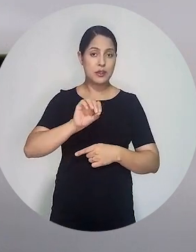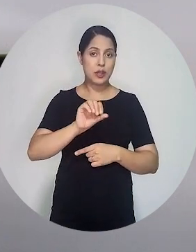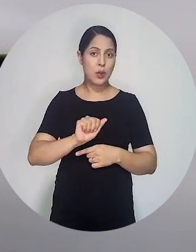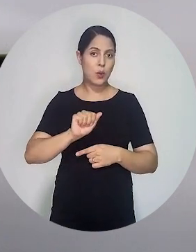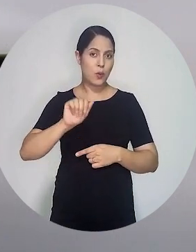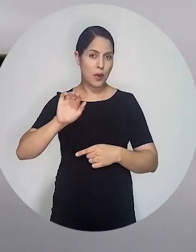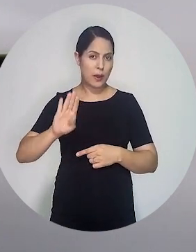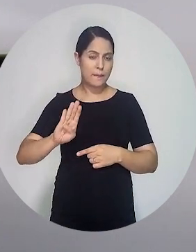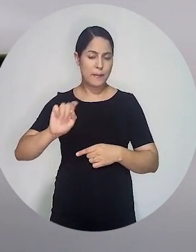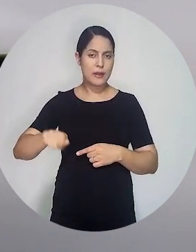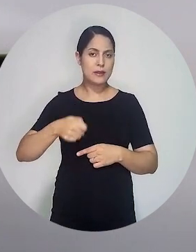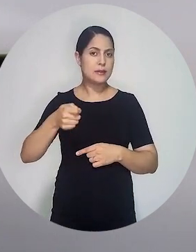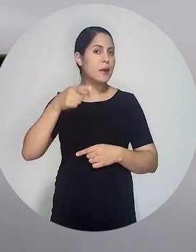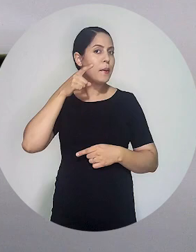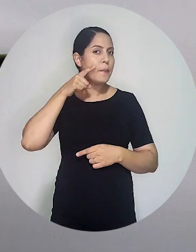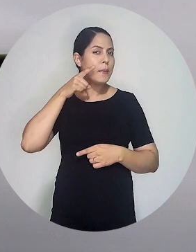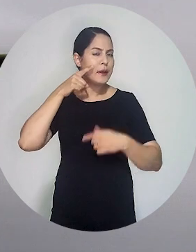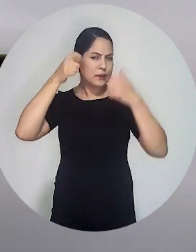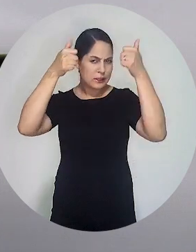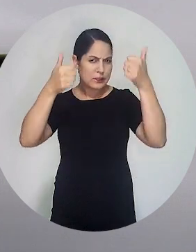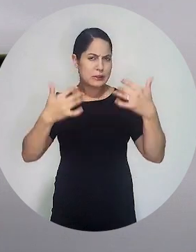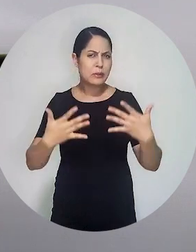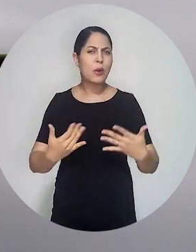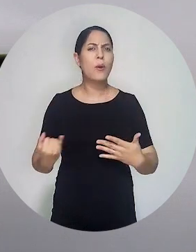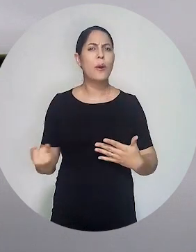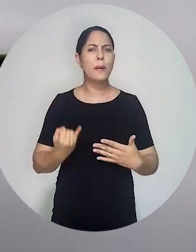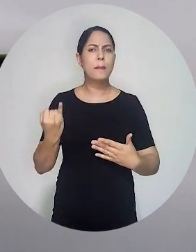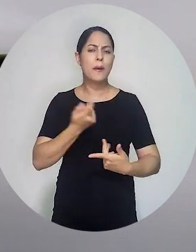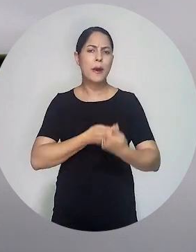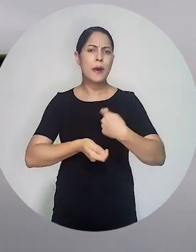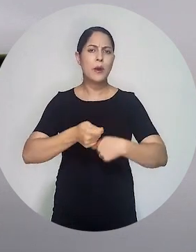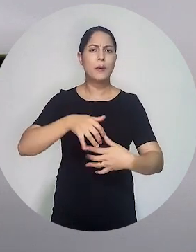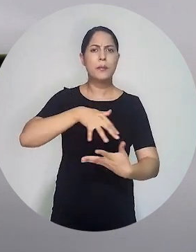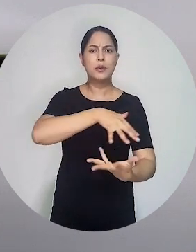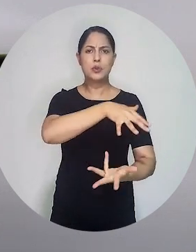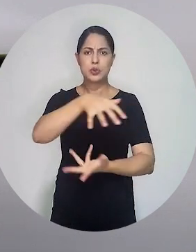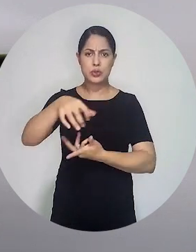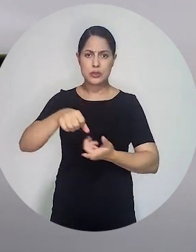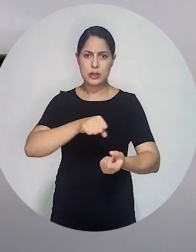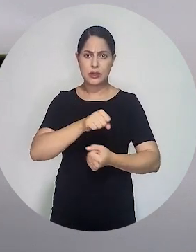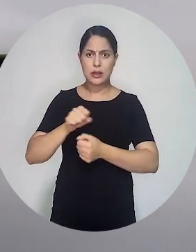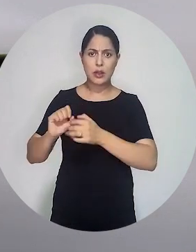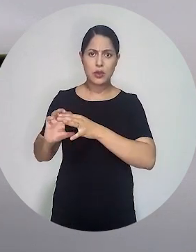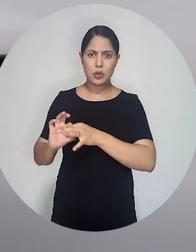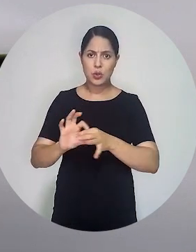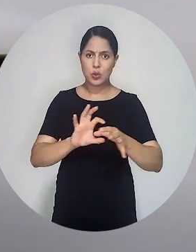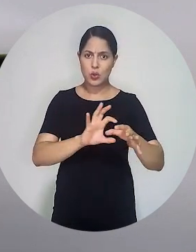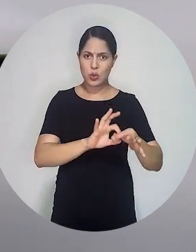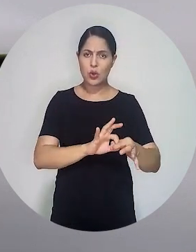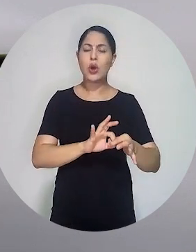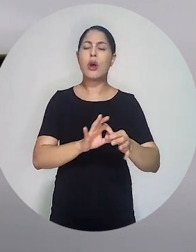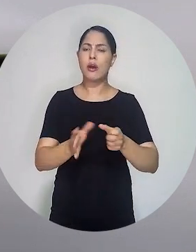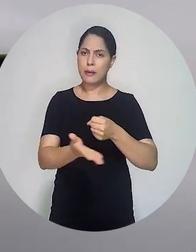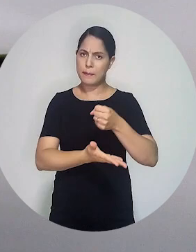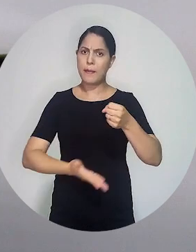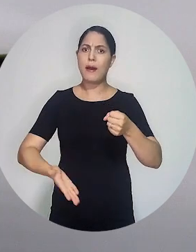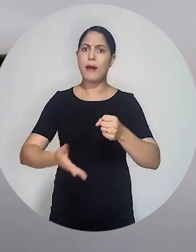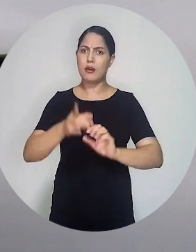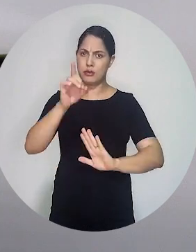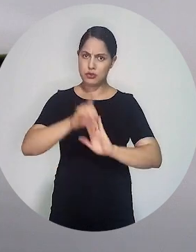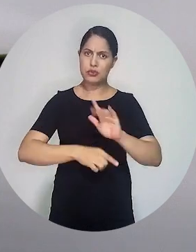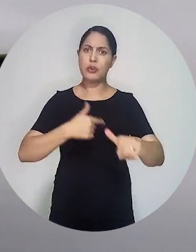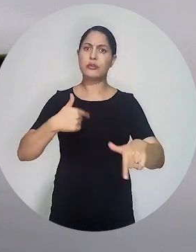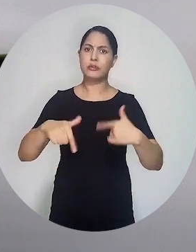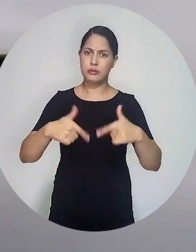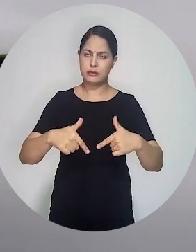Ordem, Beto Simonetti, defendeu a necessidade de promover uma economia sustentável sintonizada com as garantias